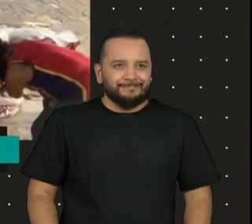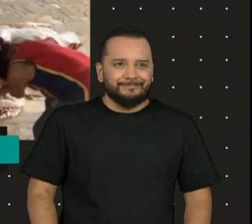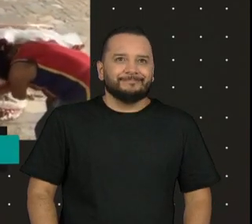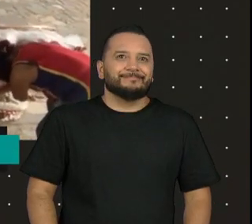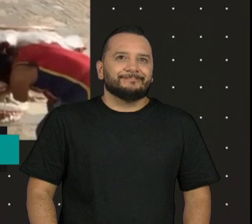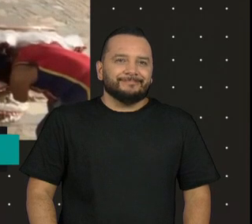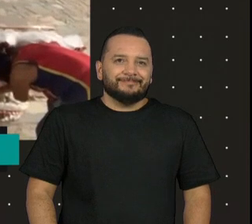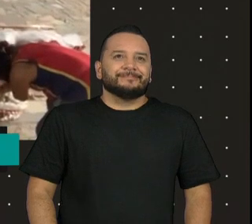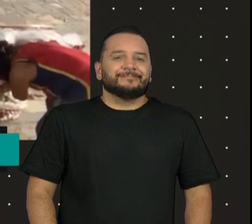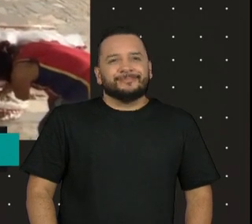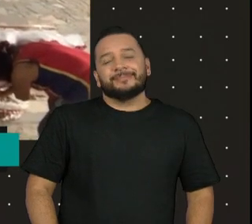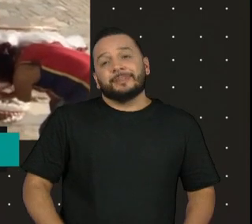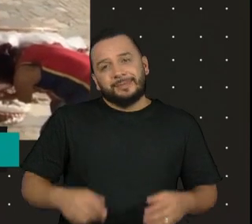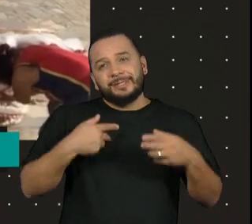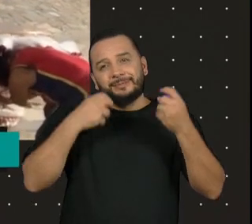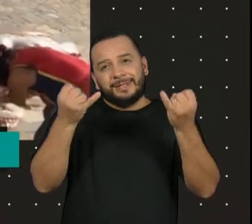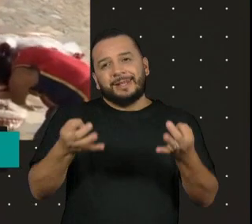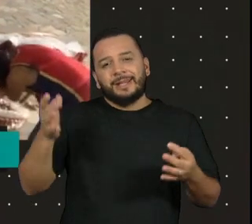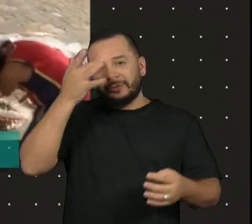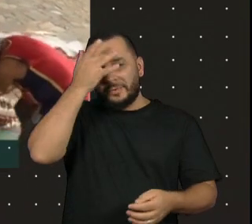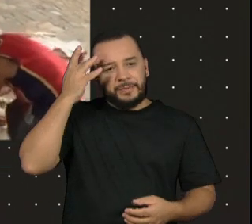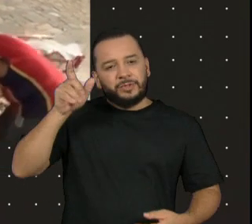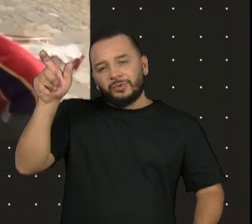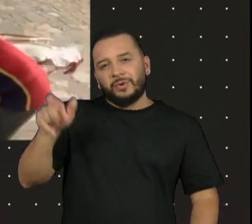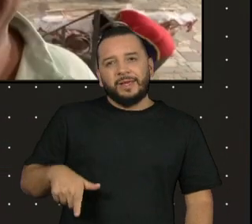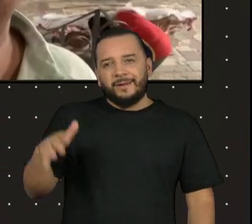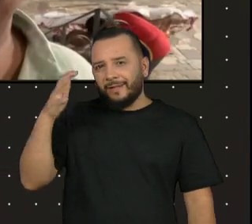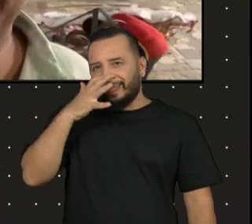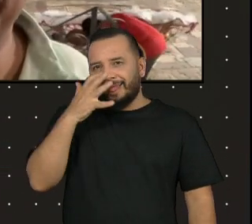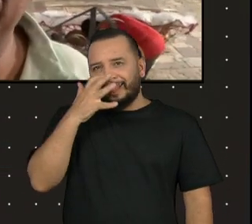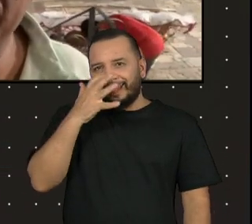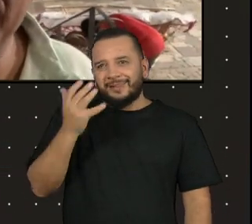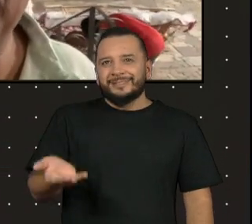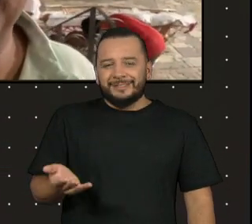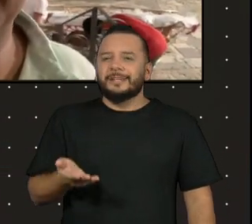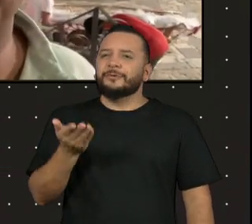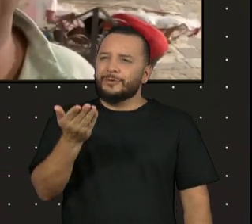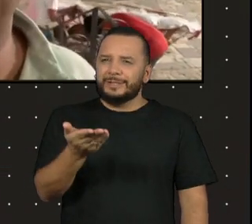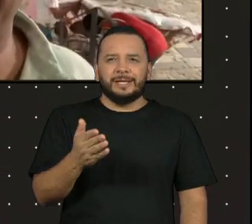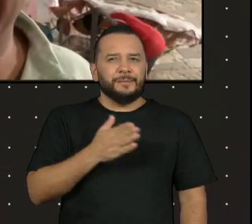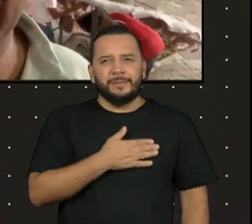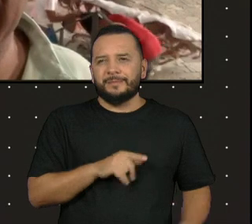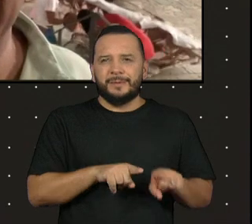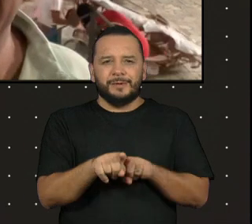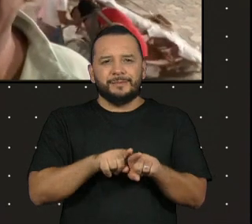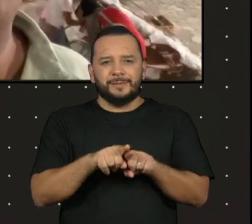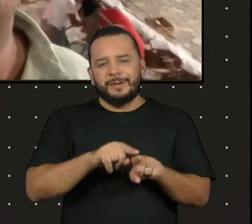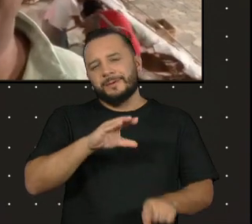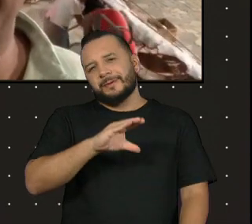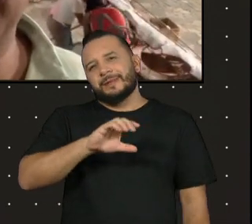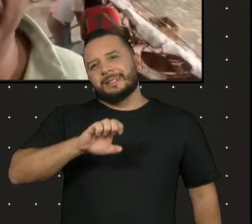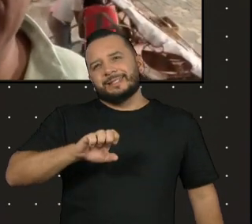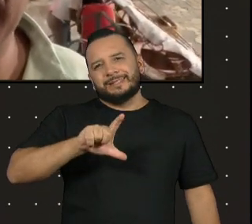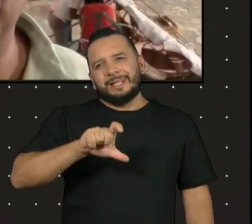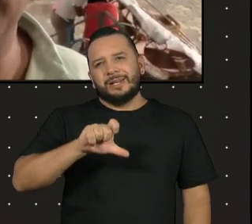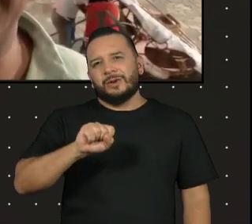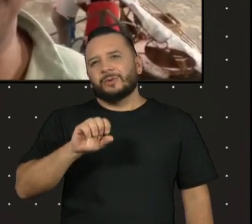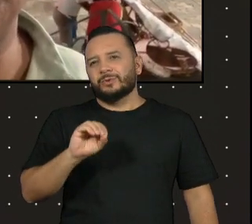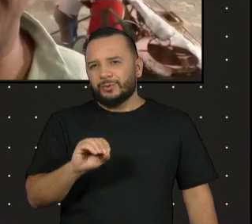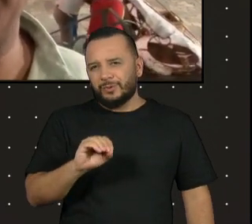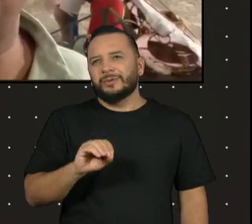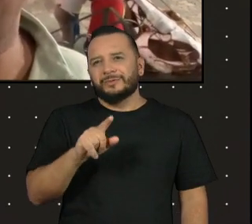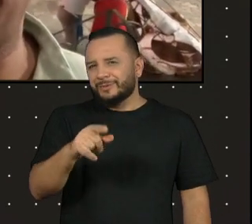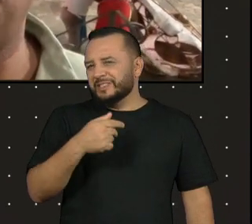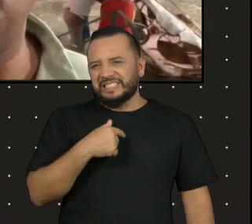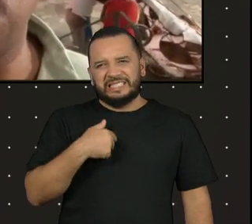em especial para falar de uma pessoa que eu admiro demais, que é você meu irmão Celso Frateschi, um grande mestre, um